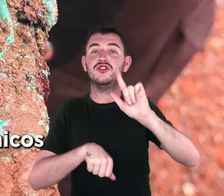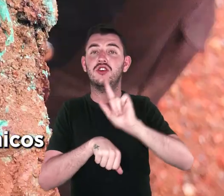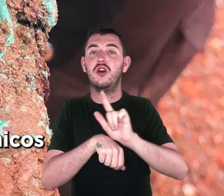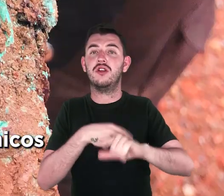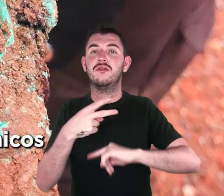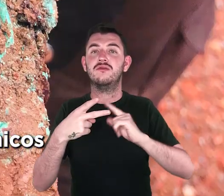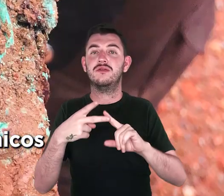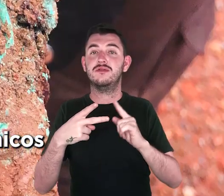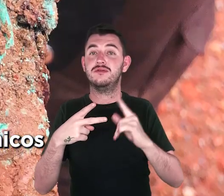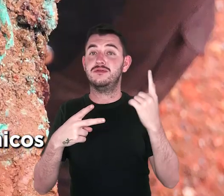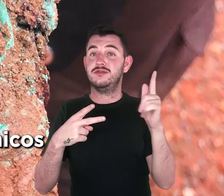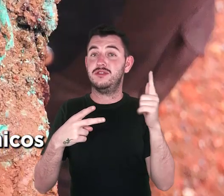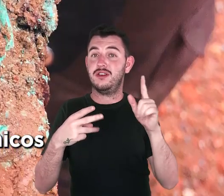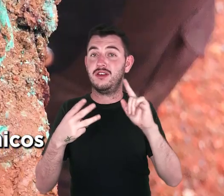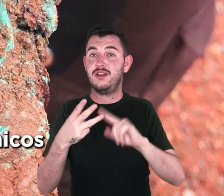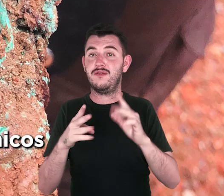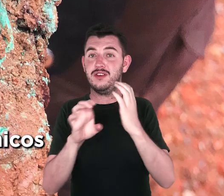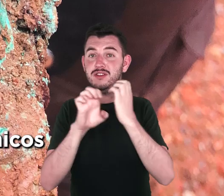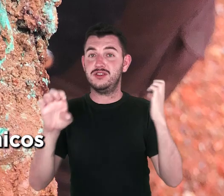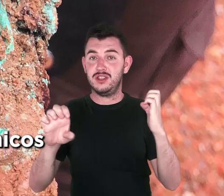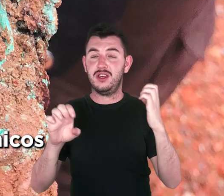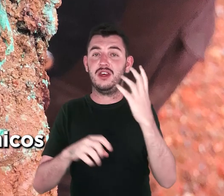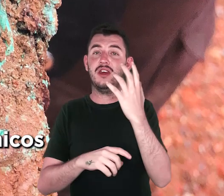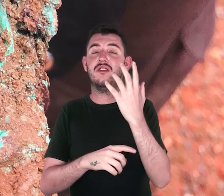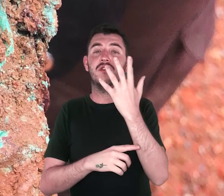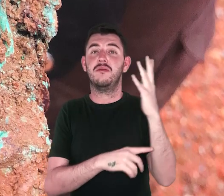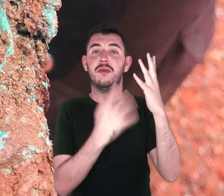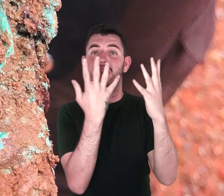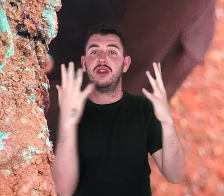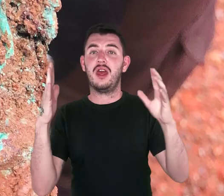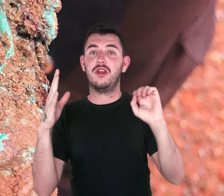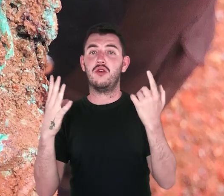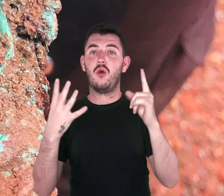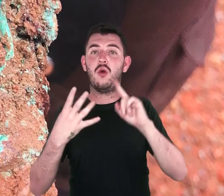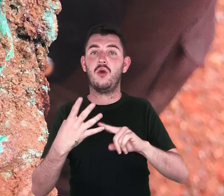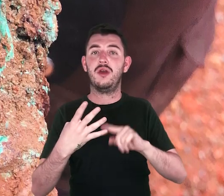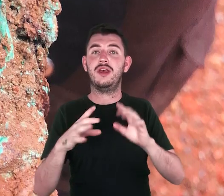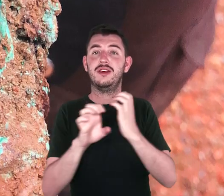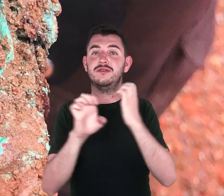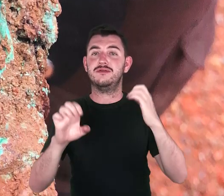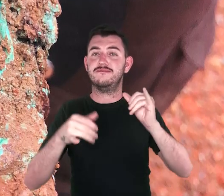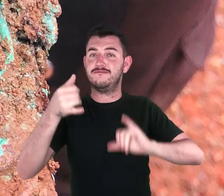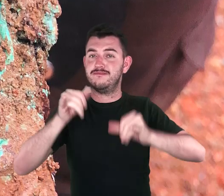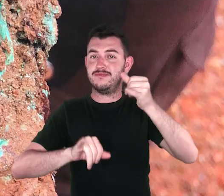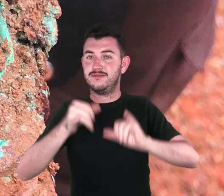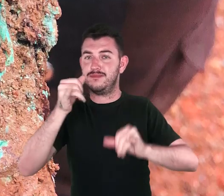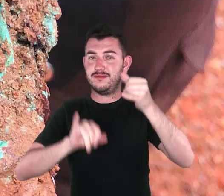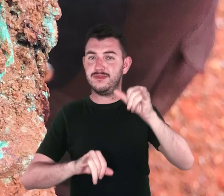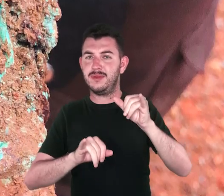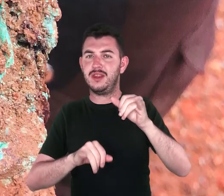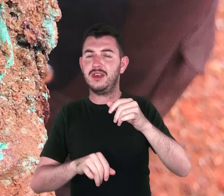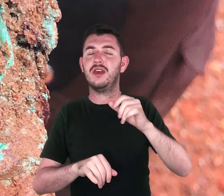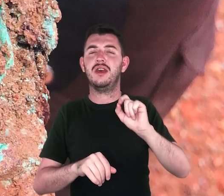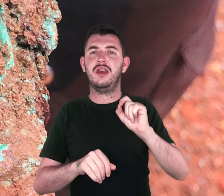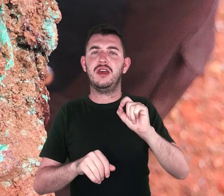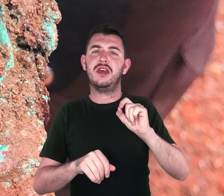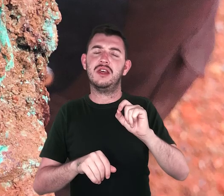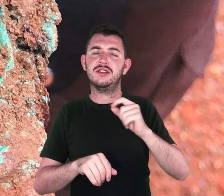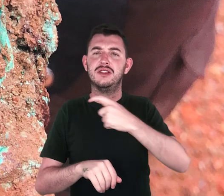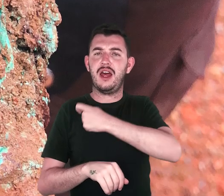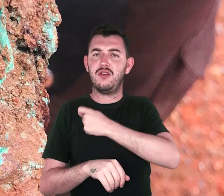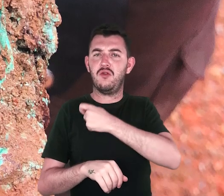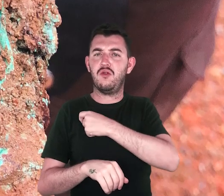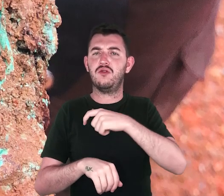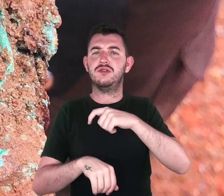geógrafos, engenheiros químicos e engenheiros ambientais e que a gente tenha uma procura grande relacionada a esses recém